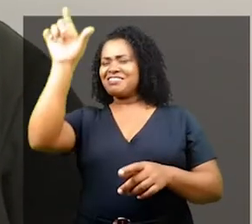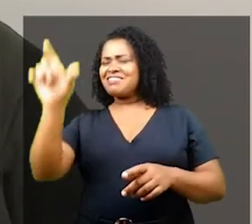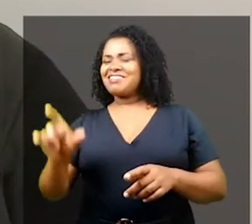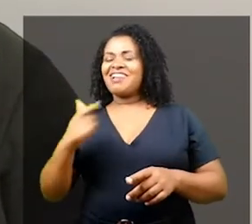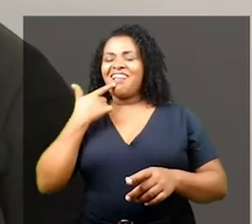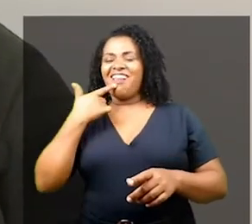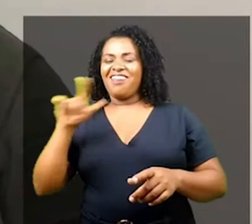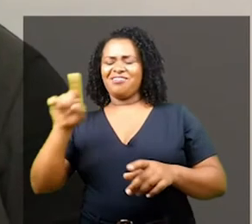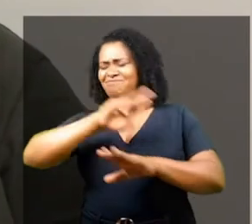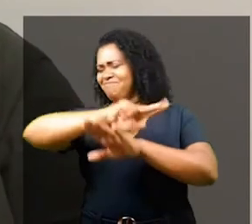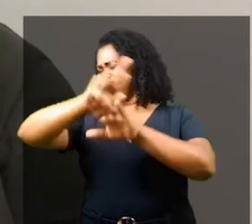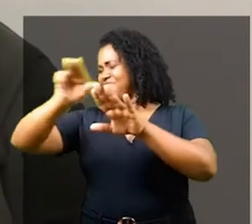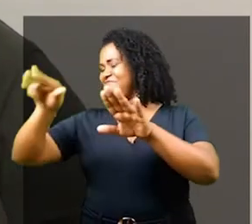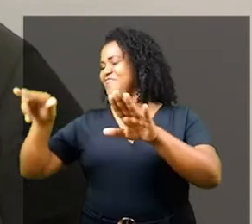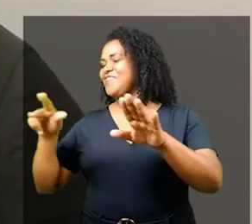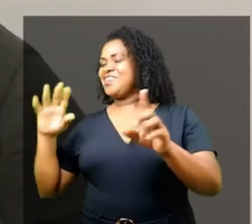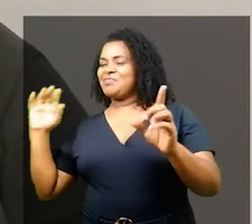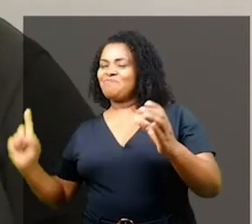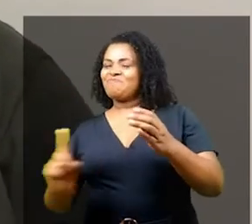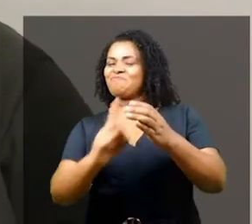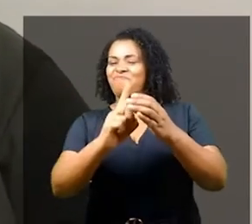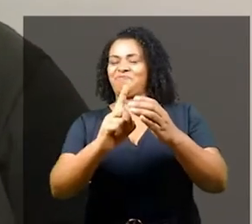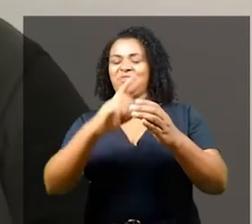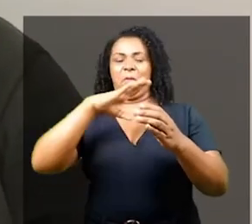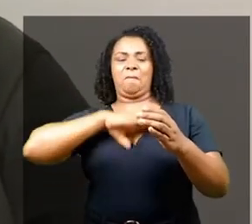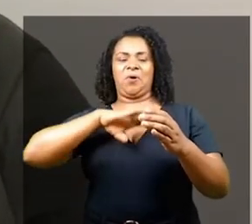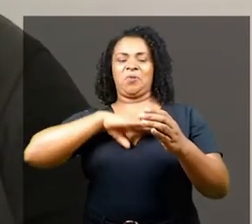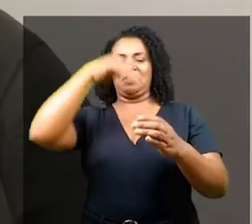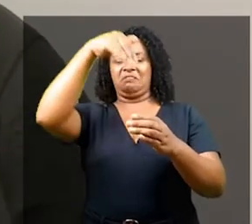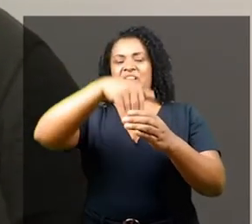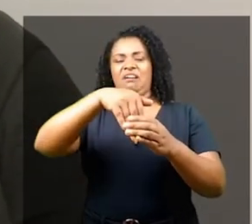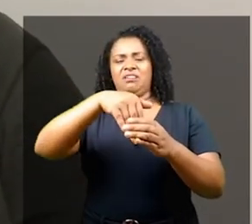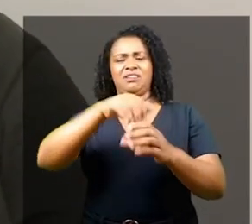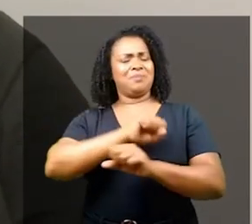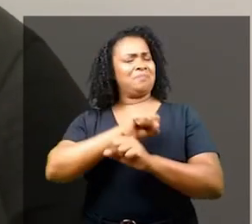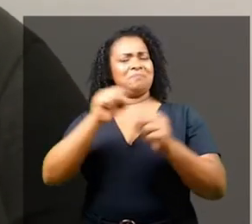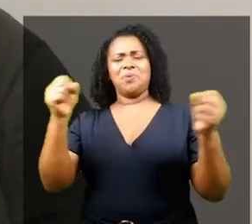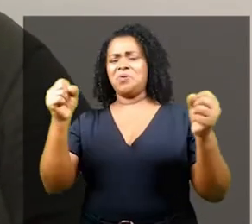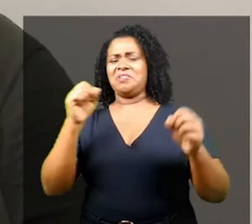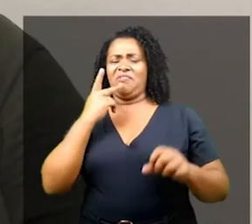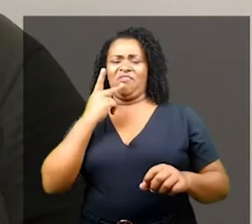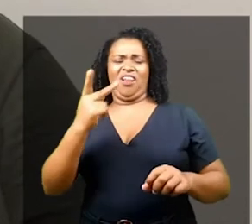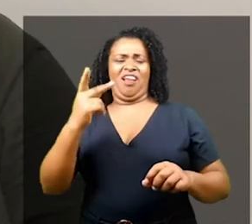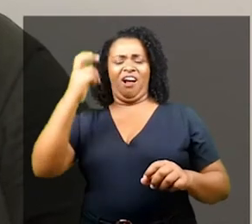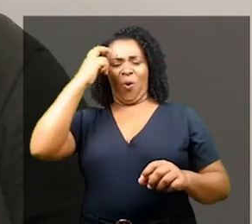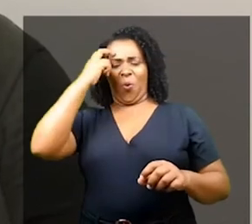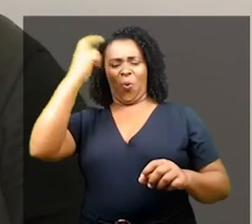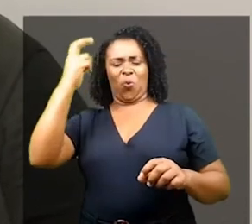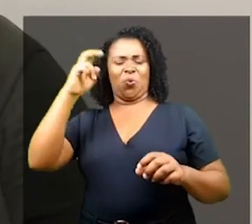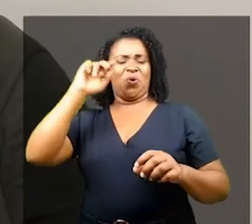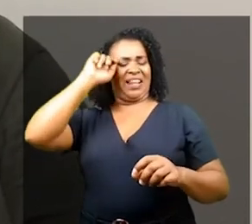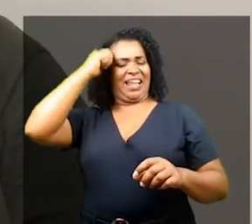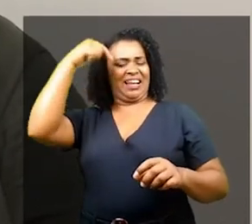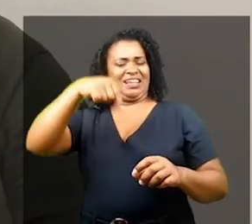banto, umbunda, jeje, queto e orubá, que hoje seja impossível. É impossível negar